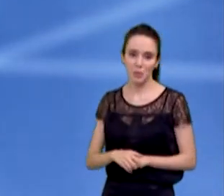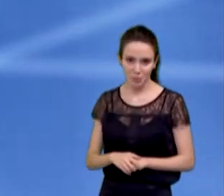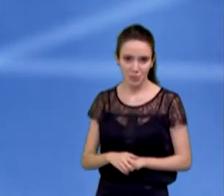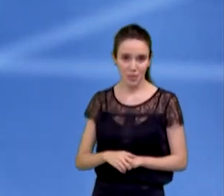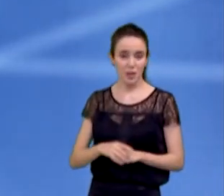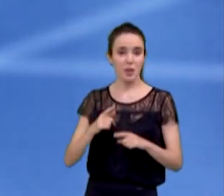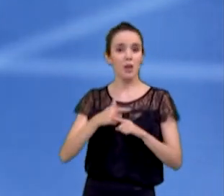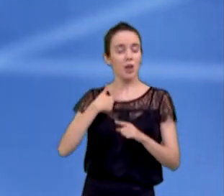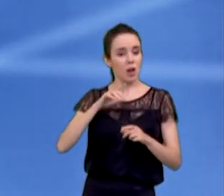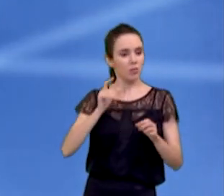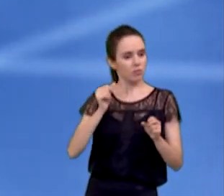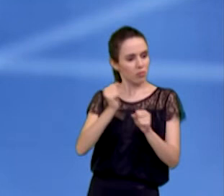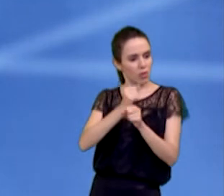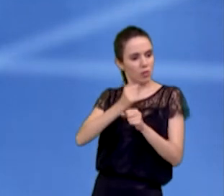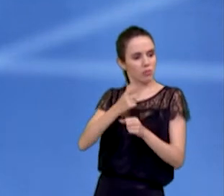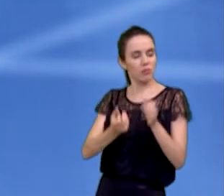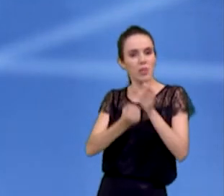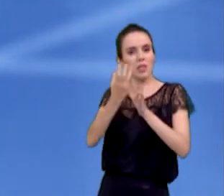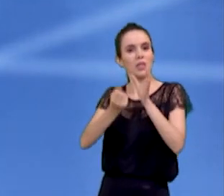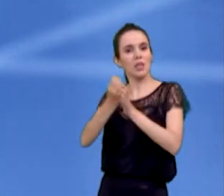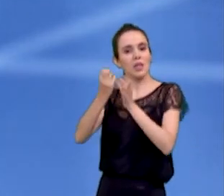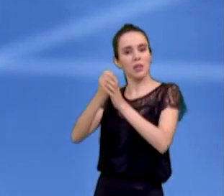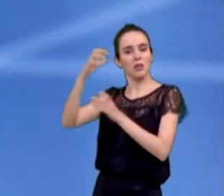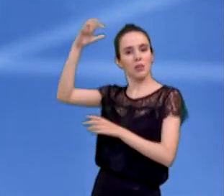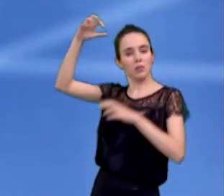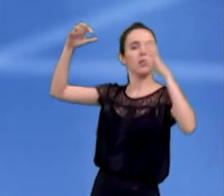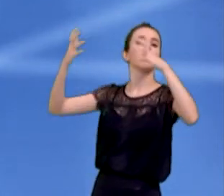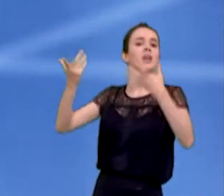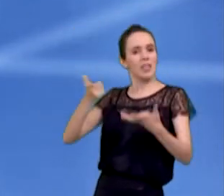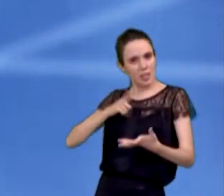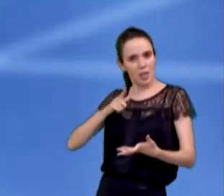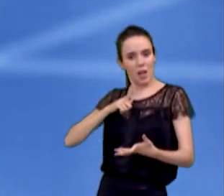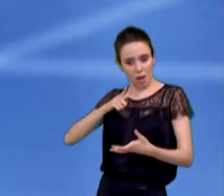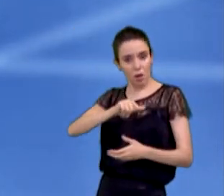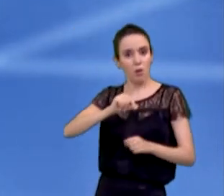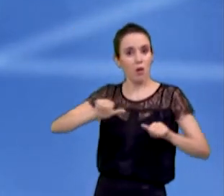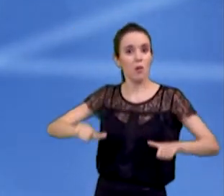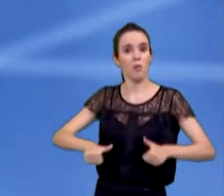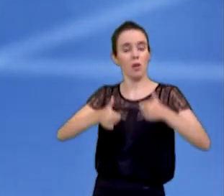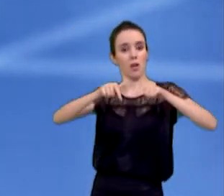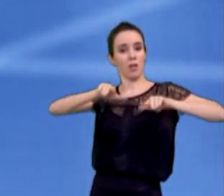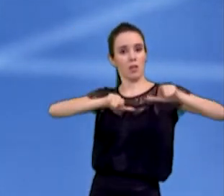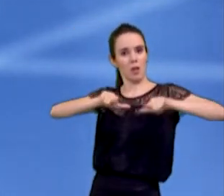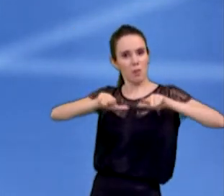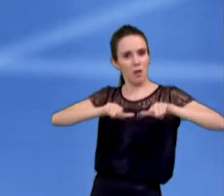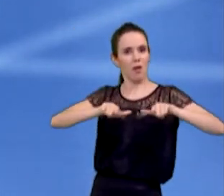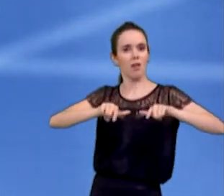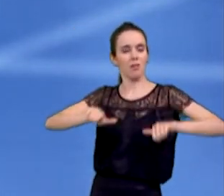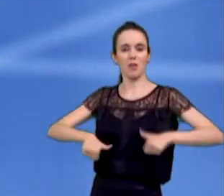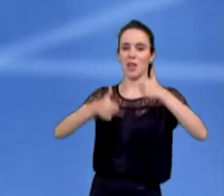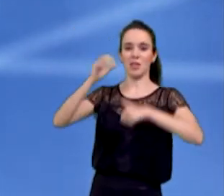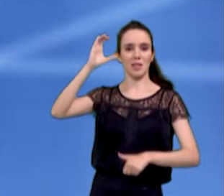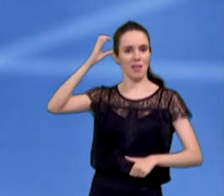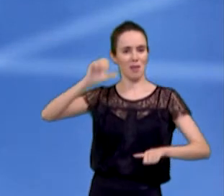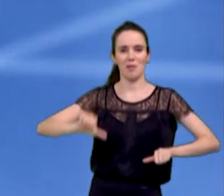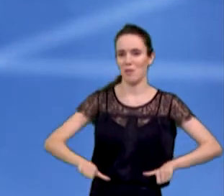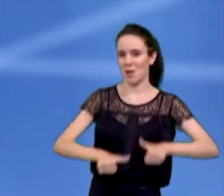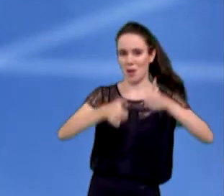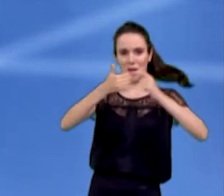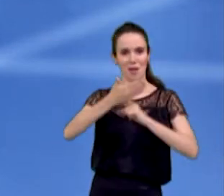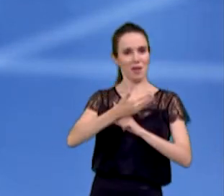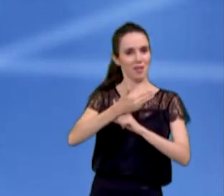novos satélites aqui em São José dos Campos. Isso também gera renda, gera trabalho, ciência e tecnologia. Nós vamos,